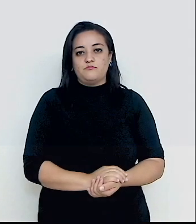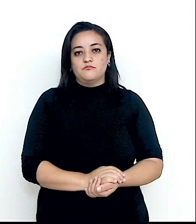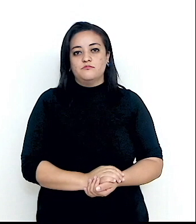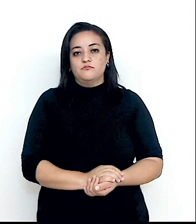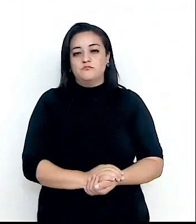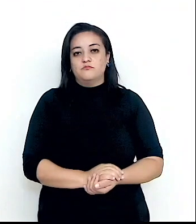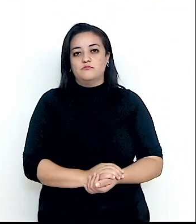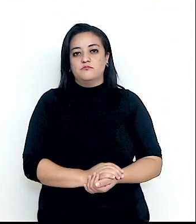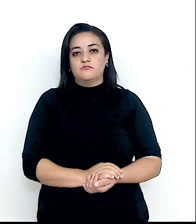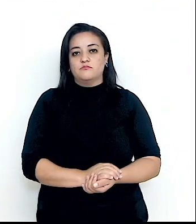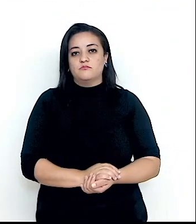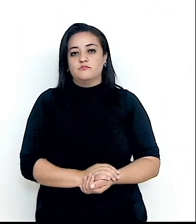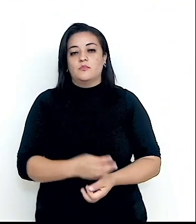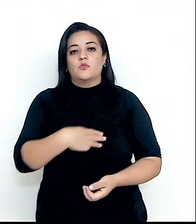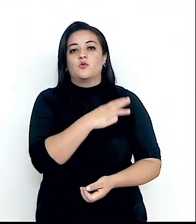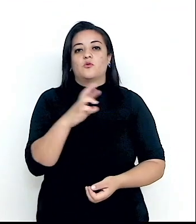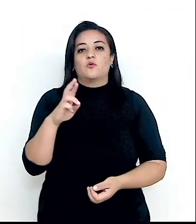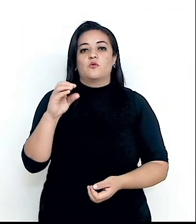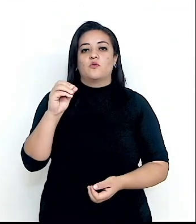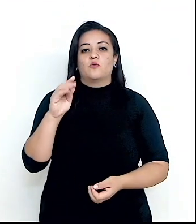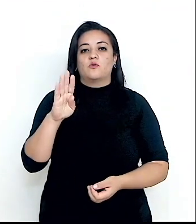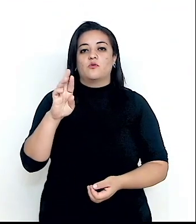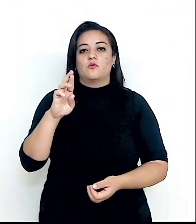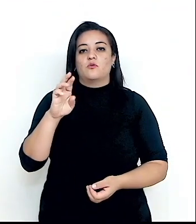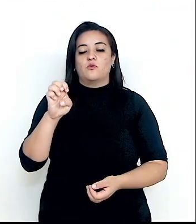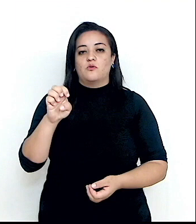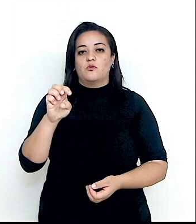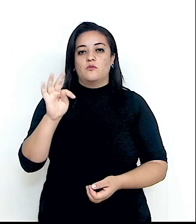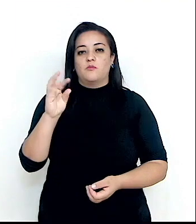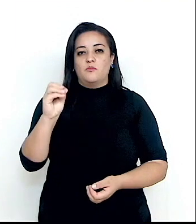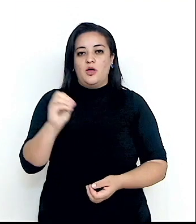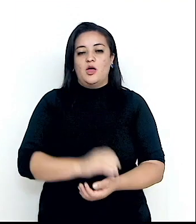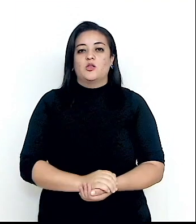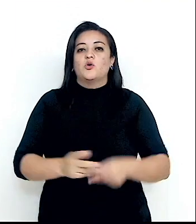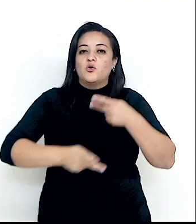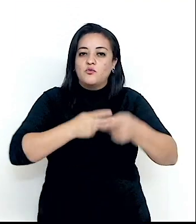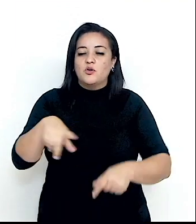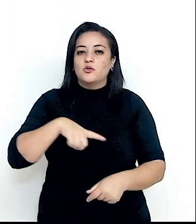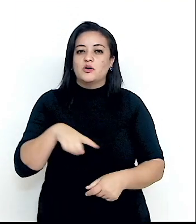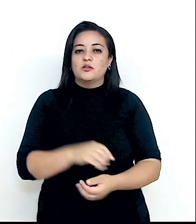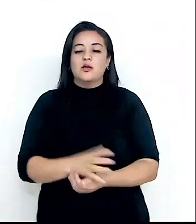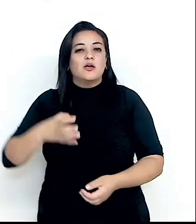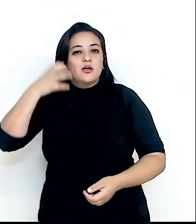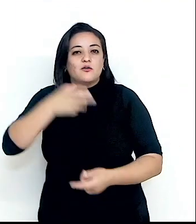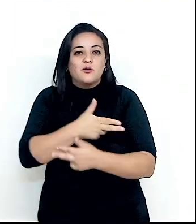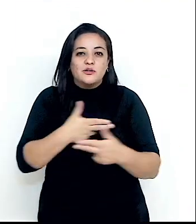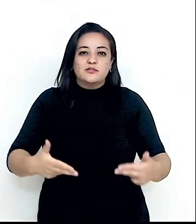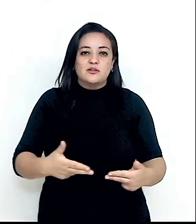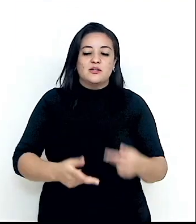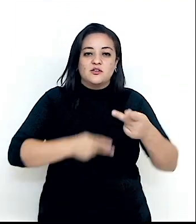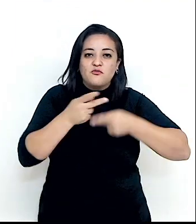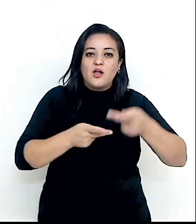O ministro Roberto me comentou que essa palestra suscitou interesse.